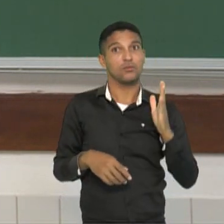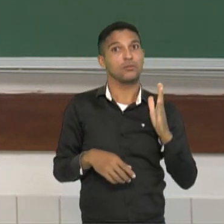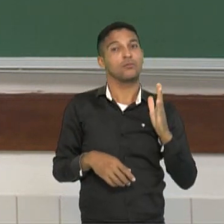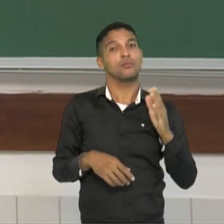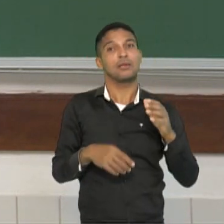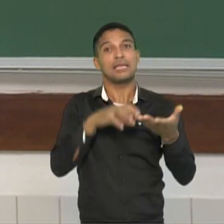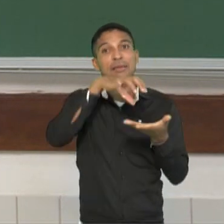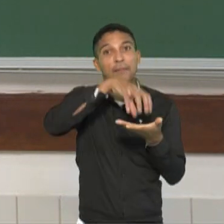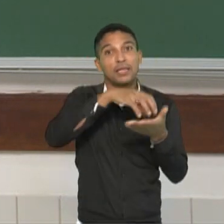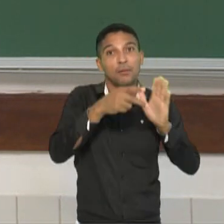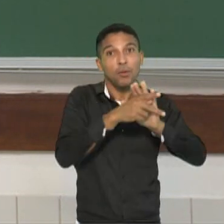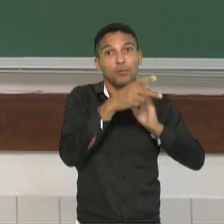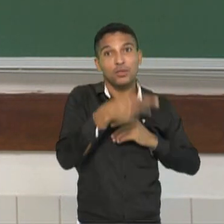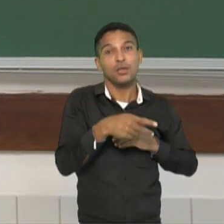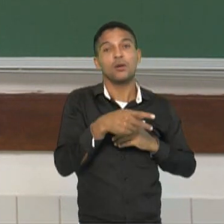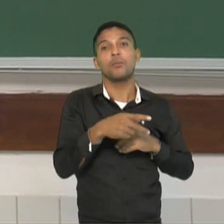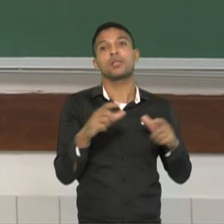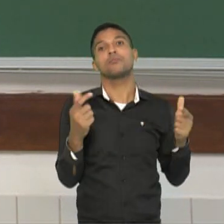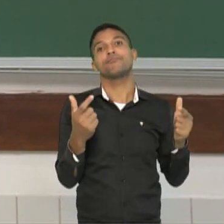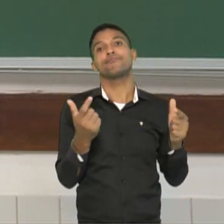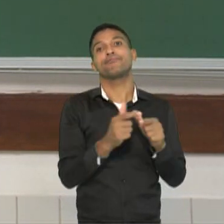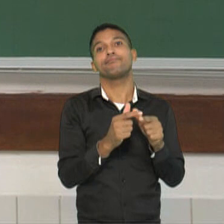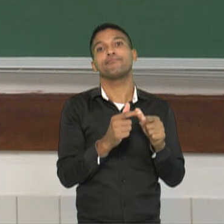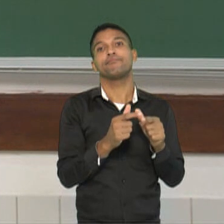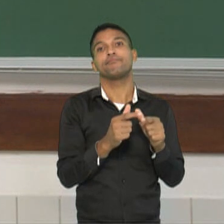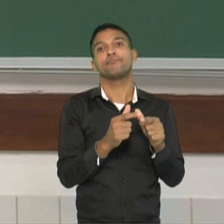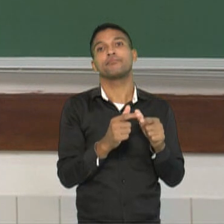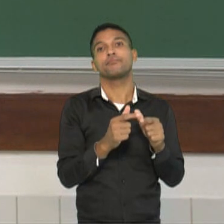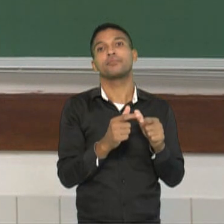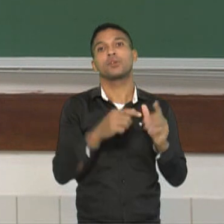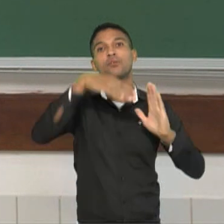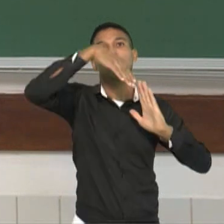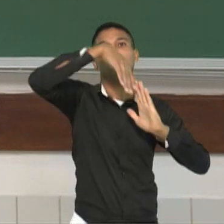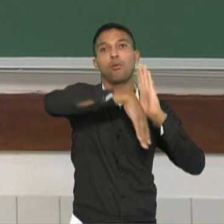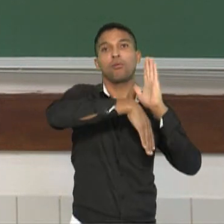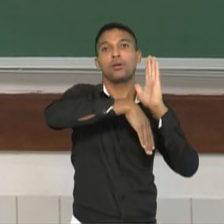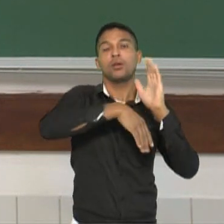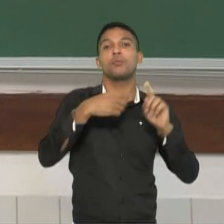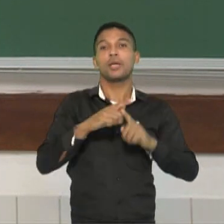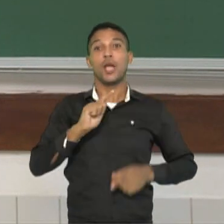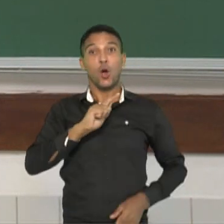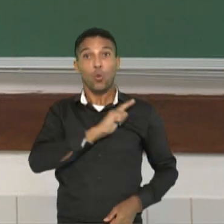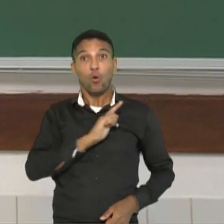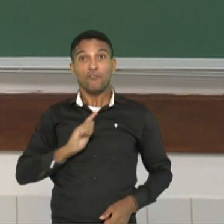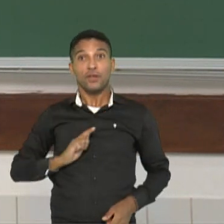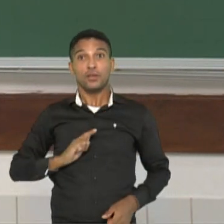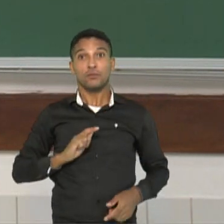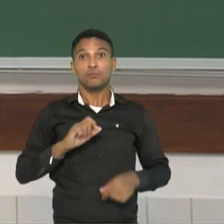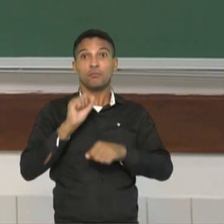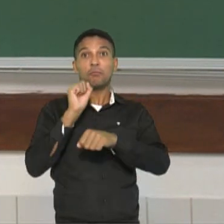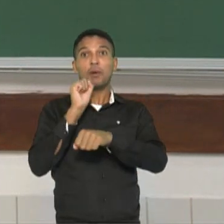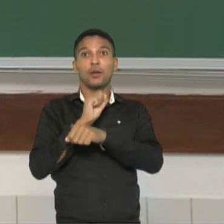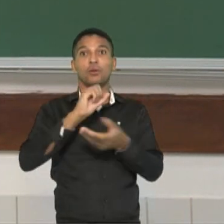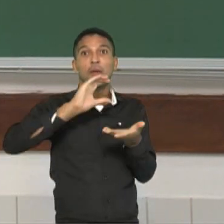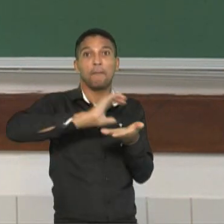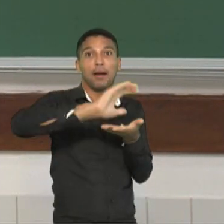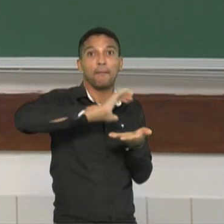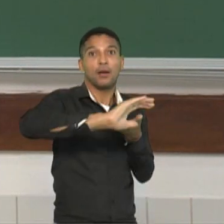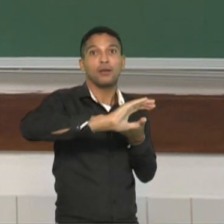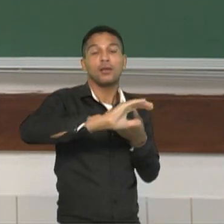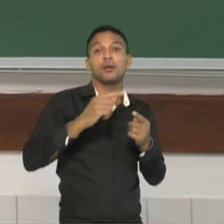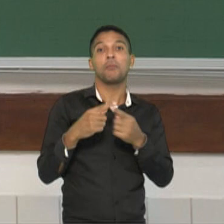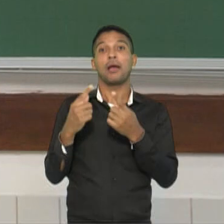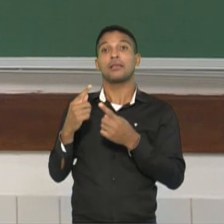eram incentivadas pelo governo, de modo que muitas delas deixaram de existir justamente nessa